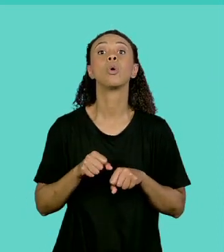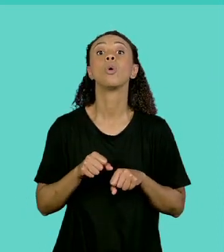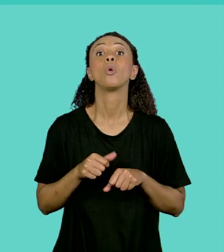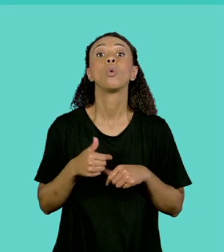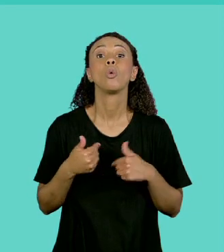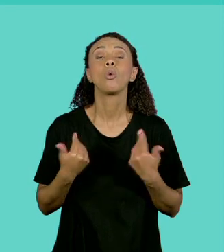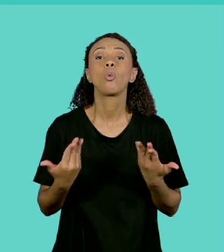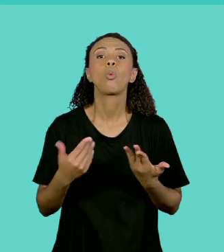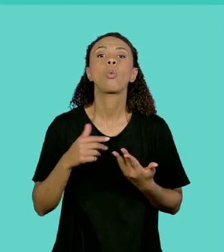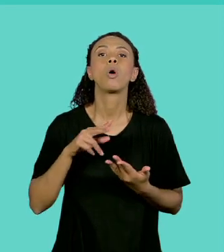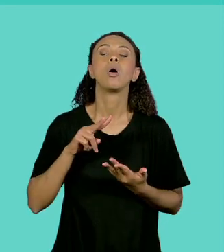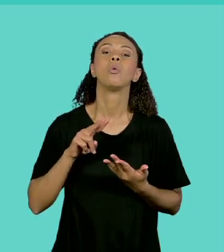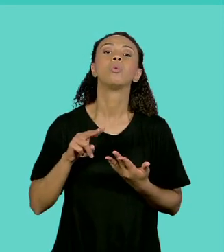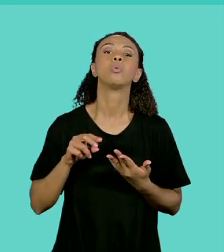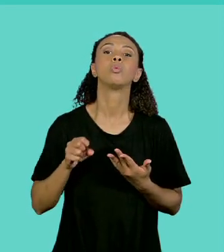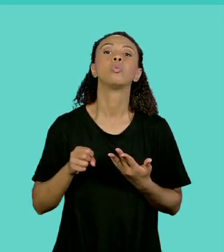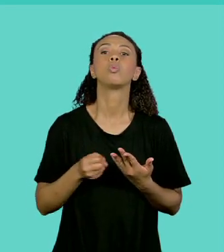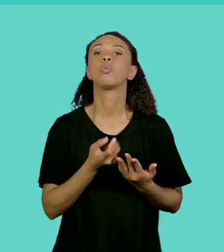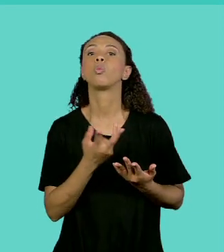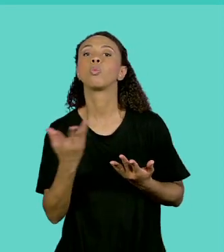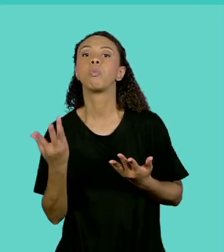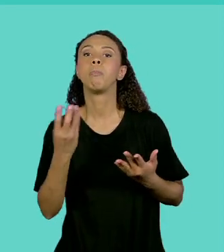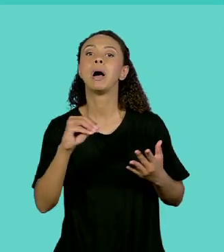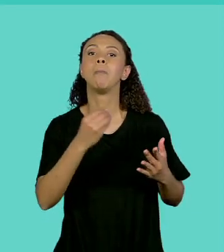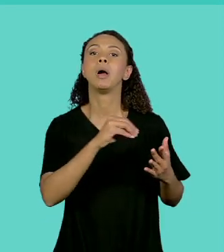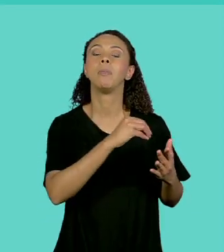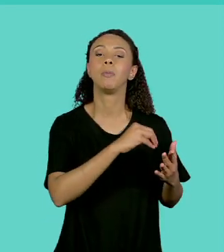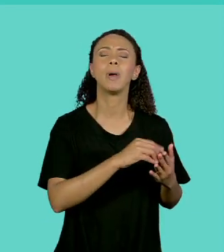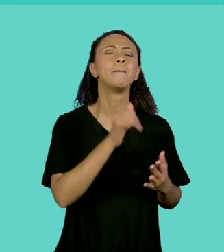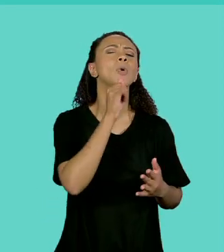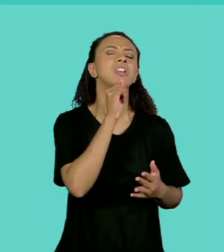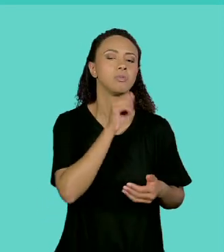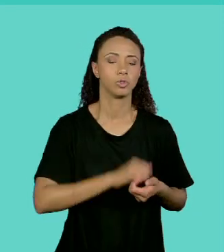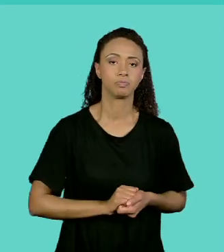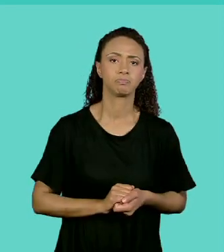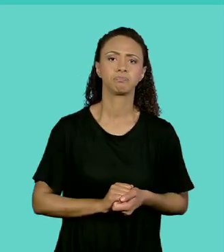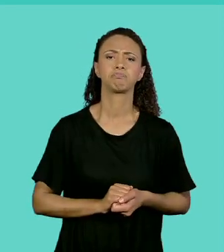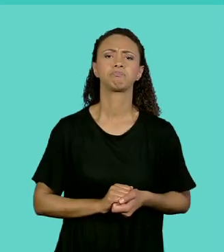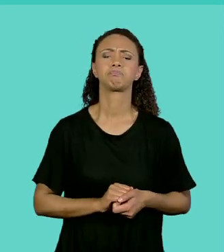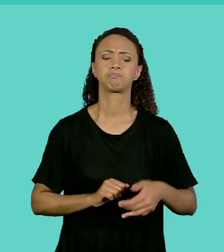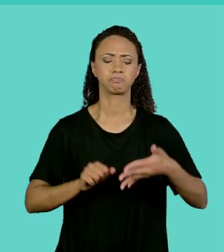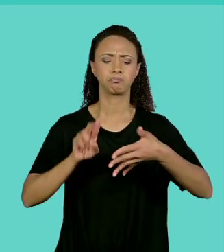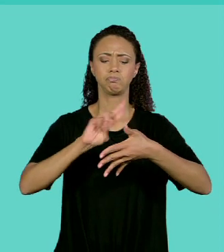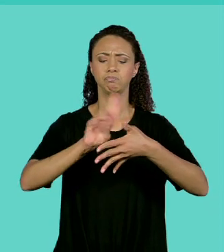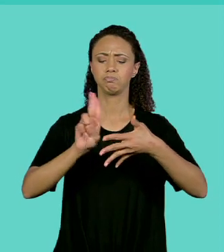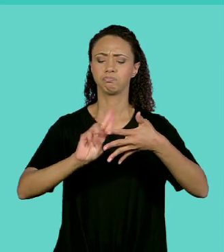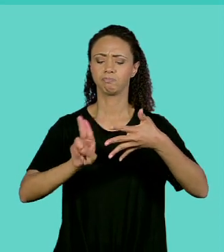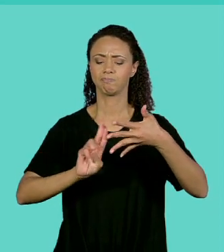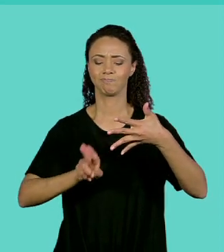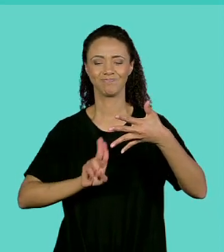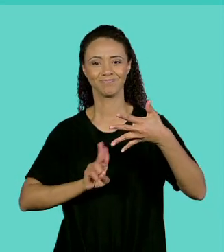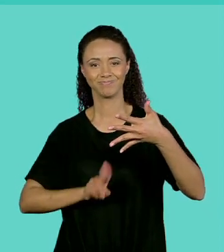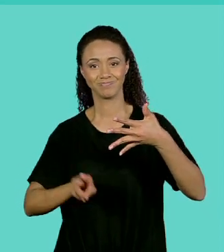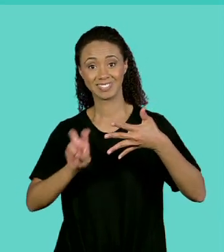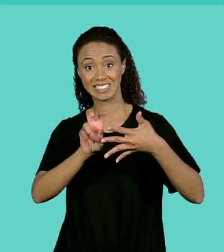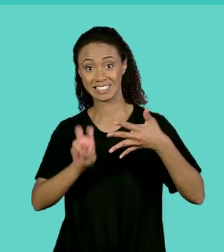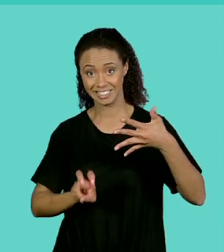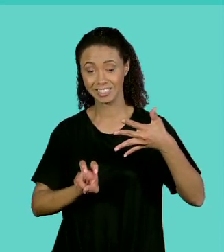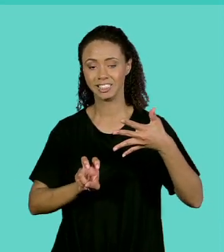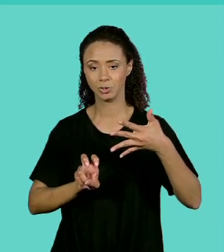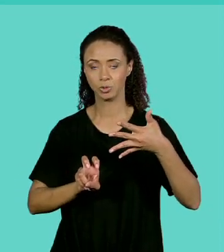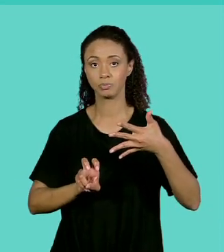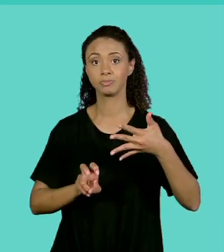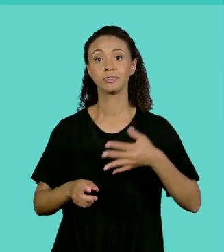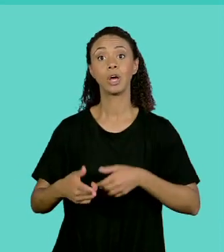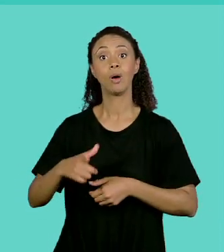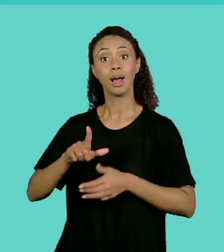o exemplo que nós temos de armazenar cinco nomes, ok? No programa anterior, quando a gente começou a falar, a gente criou